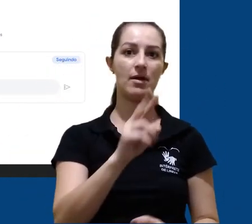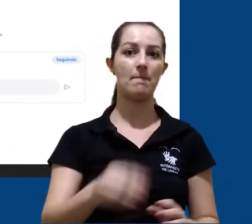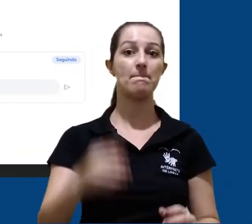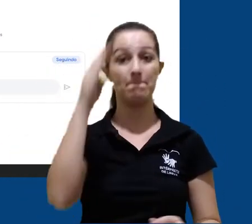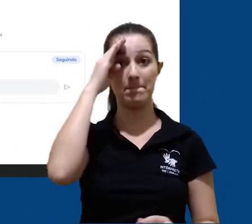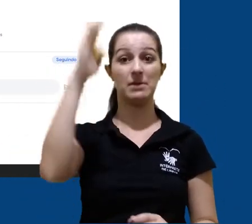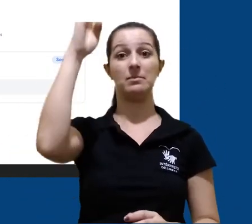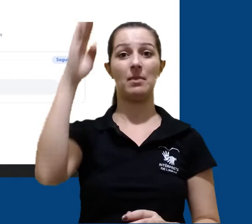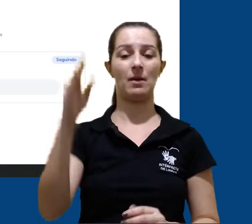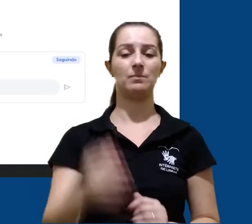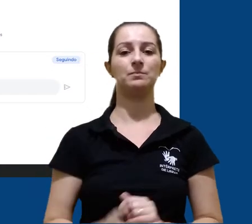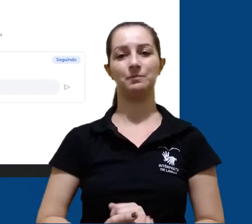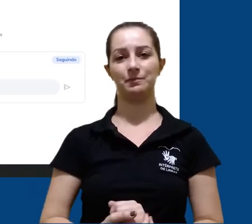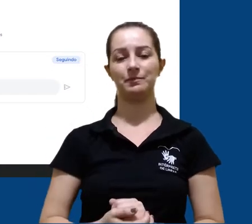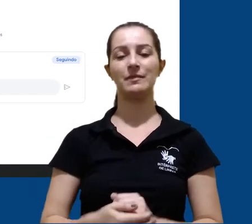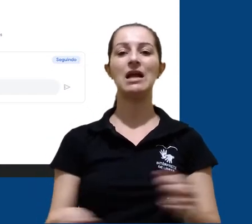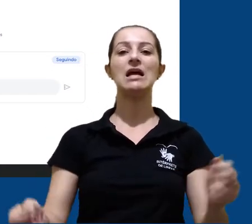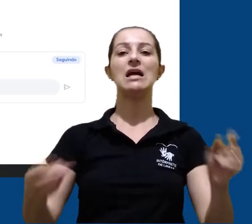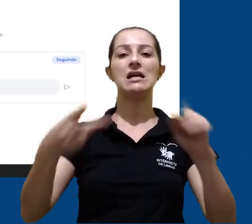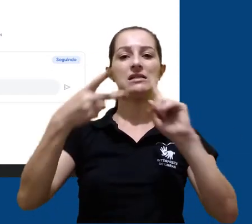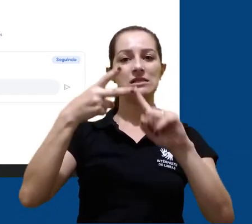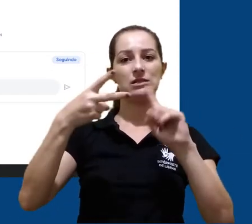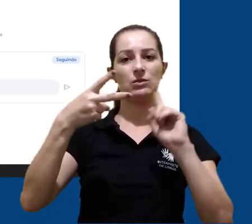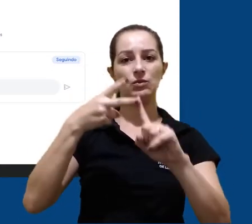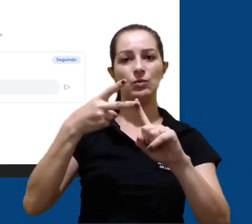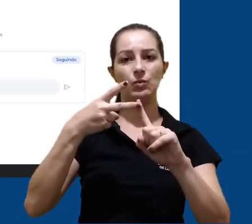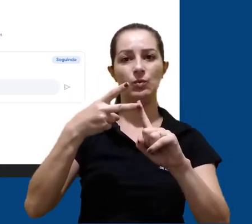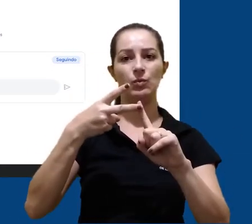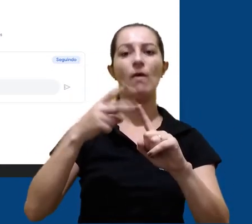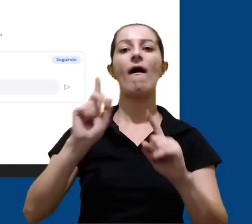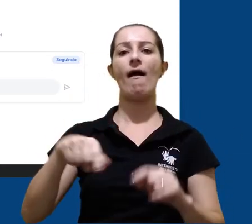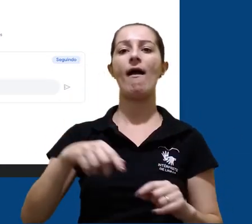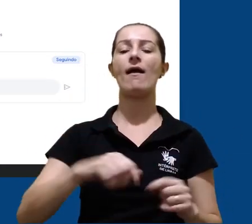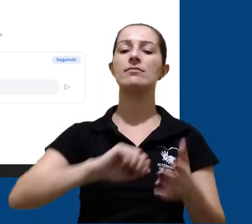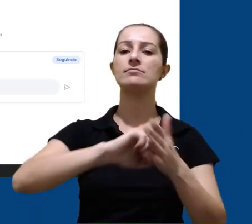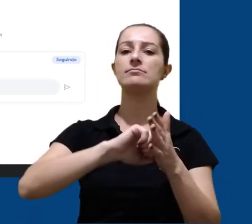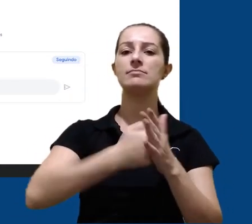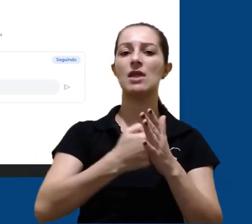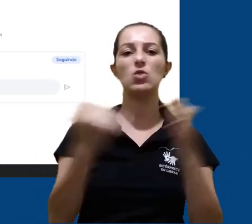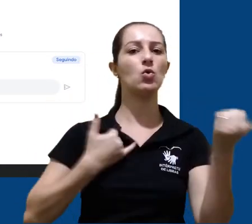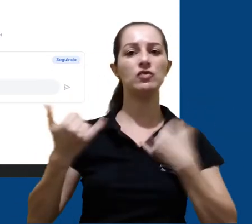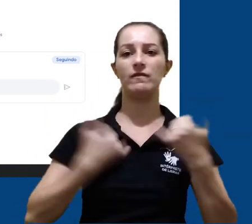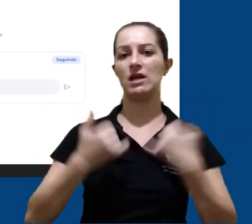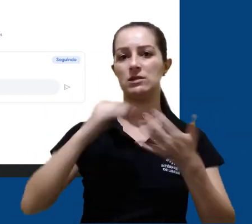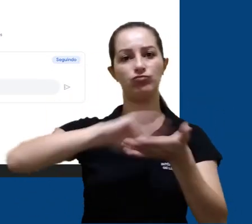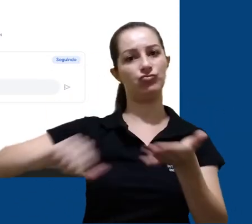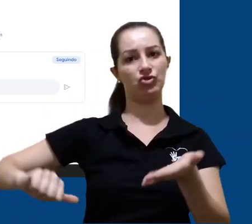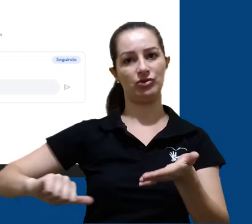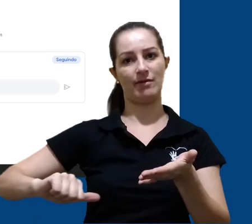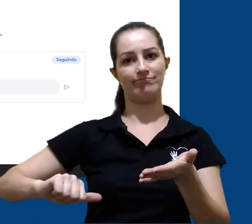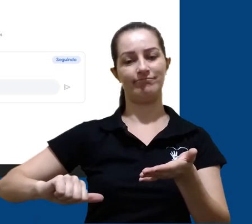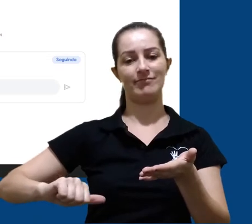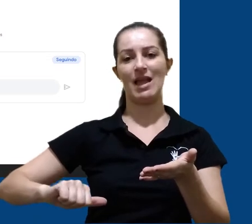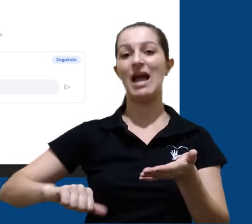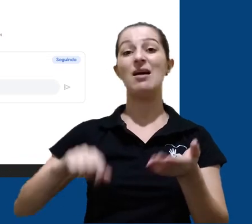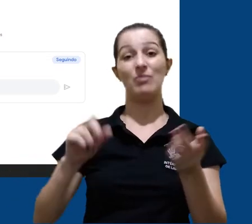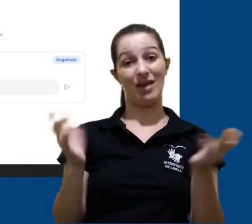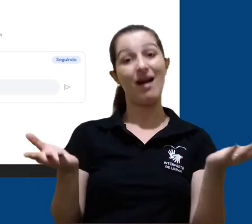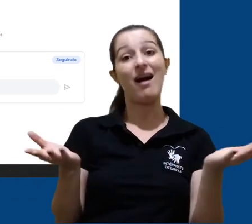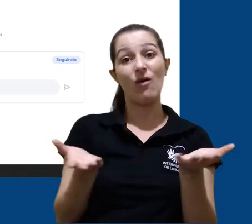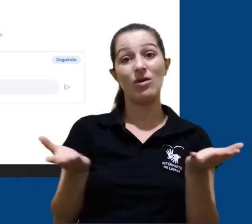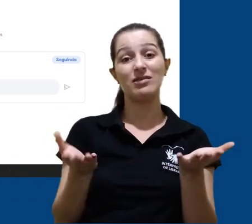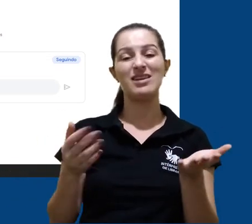quando entrarmos no chat. A segunda opção é a de desativar notificações. Assim, não vamos receber